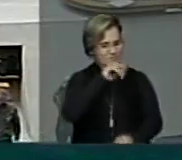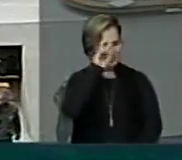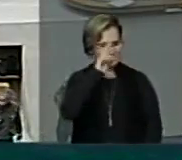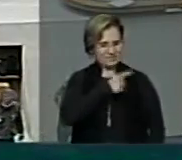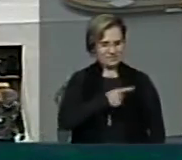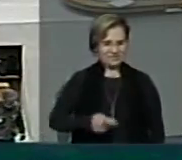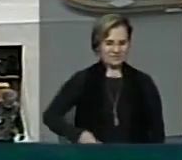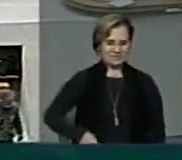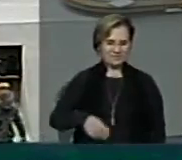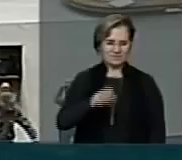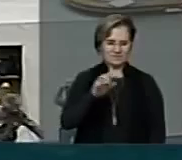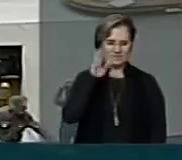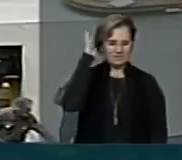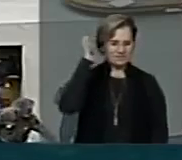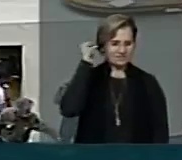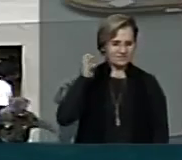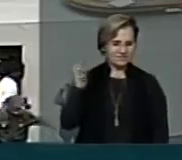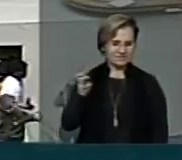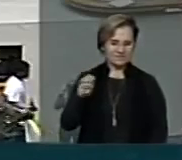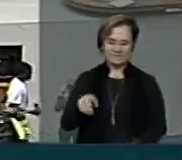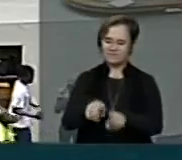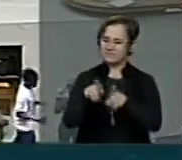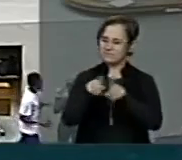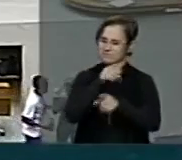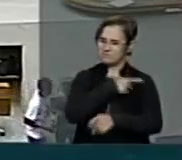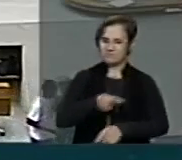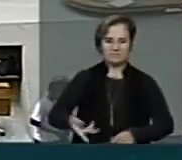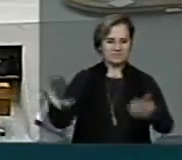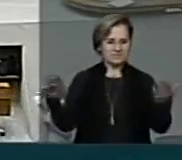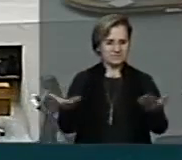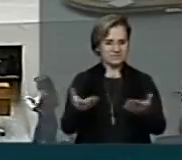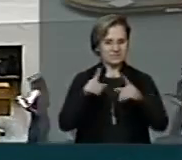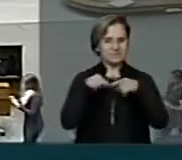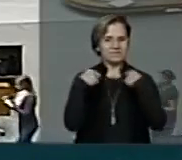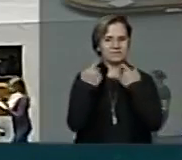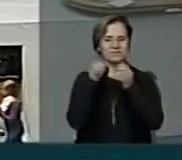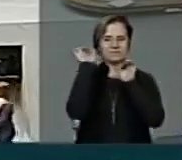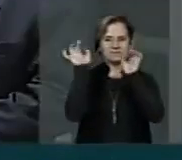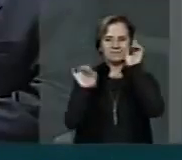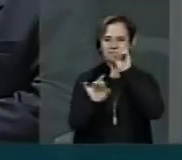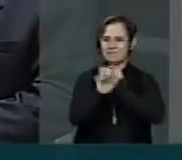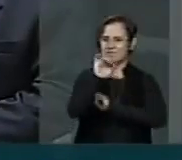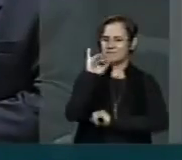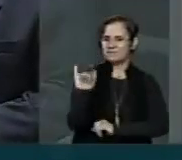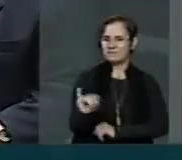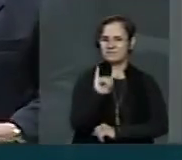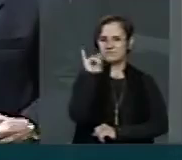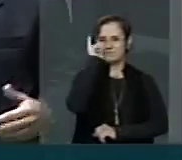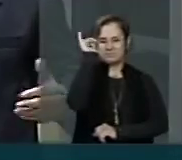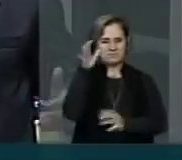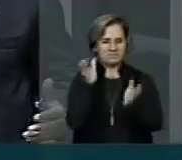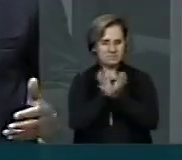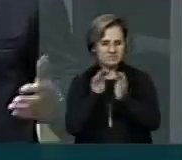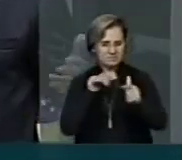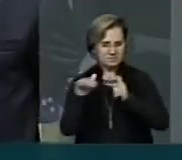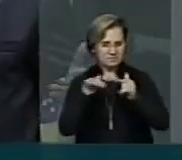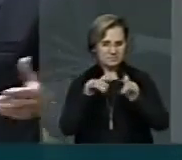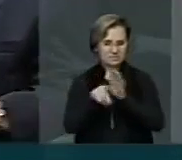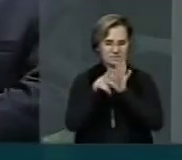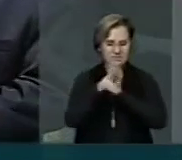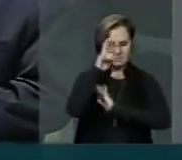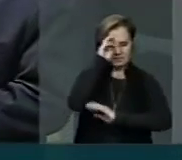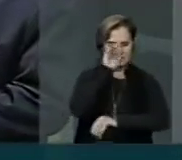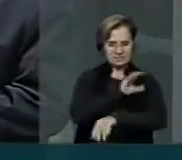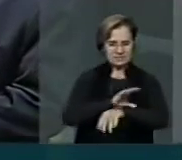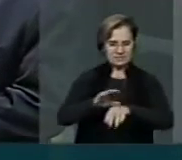Erika Cocay, presidindo esta sessão solene, tão importante para o movimento cultural do regno no Brasil,